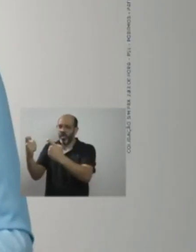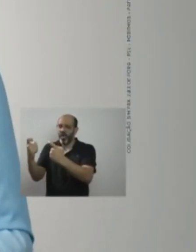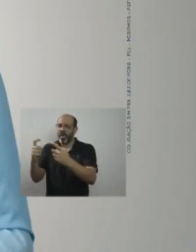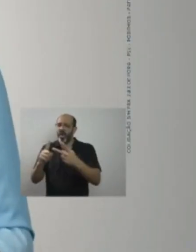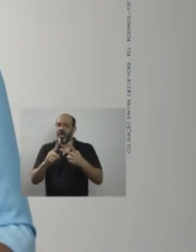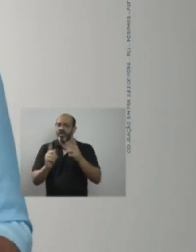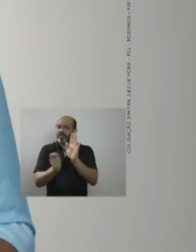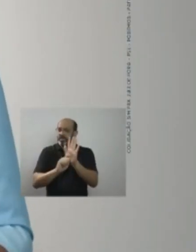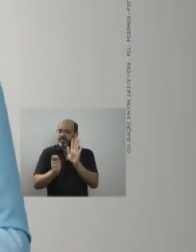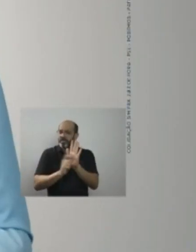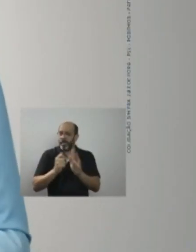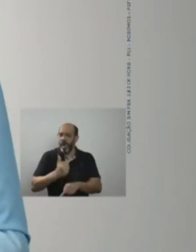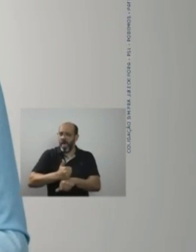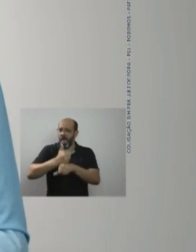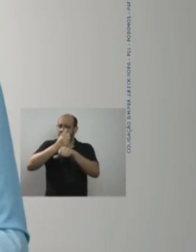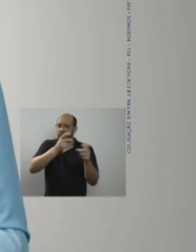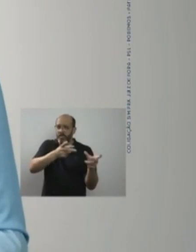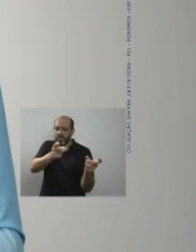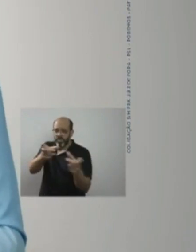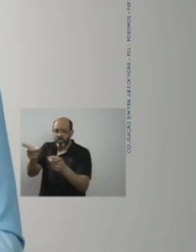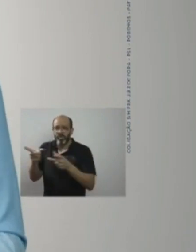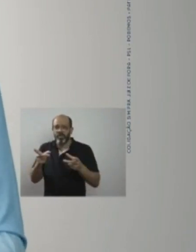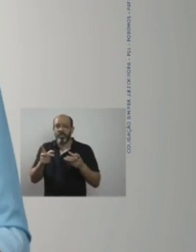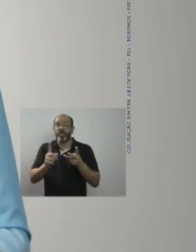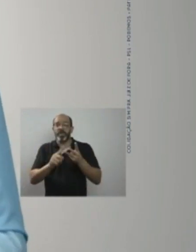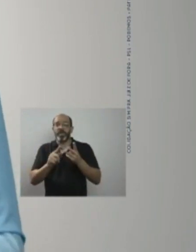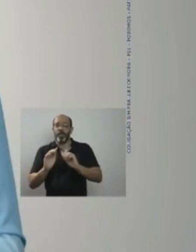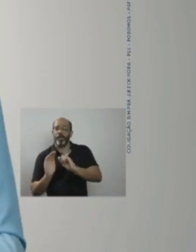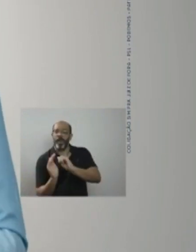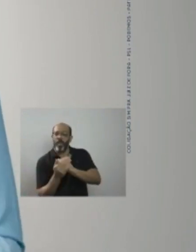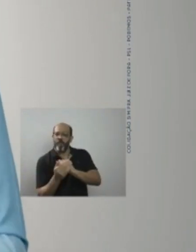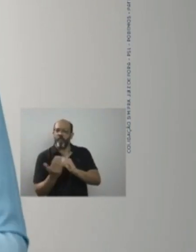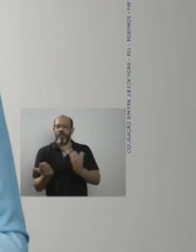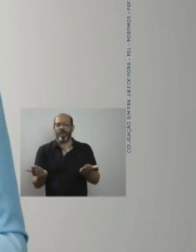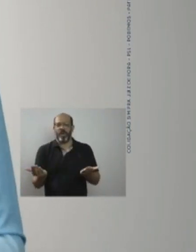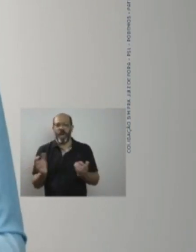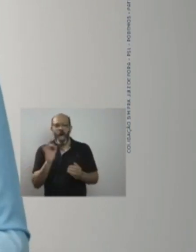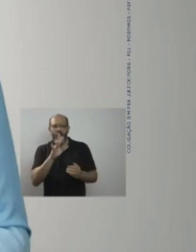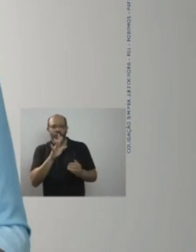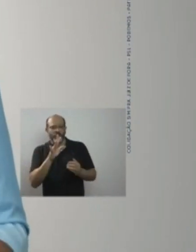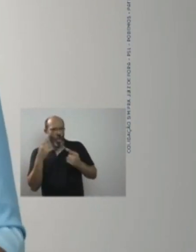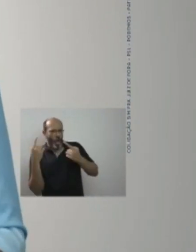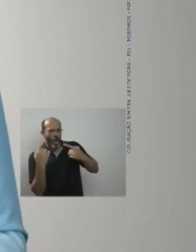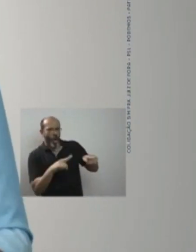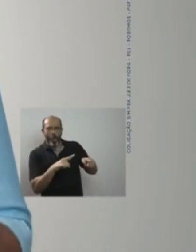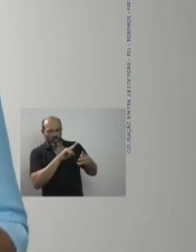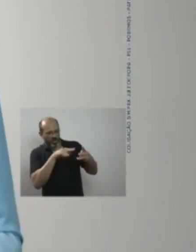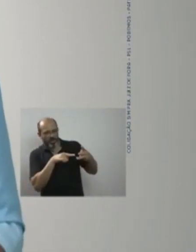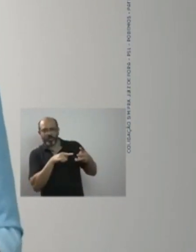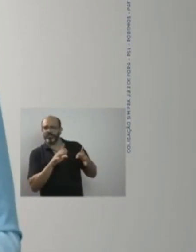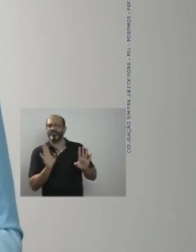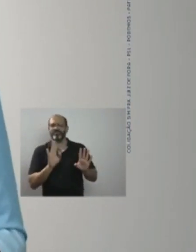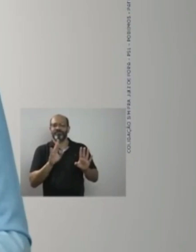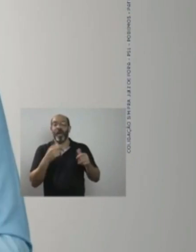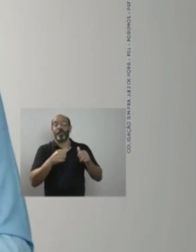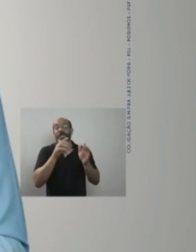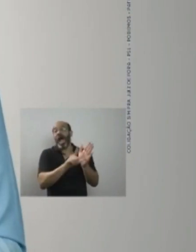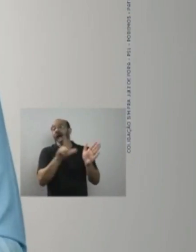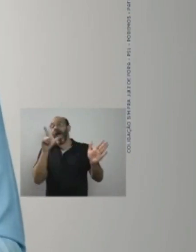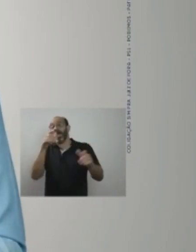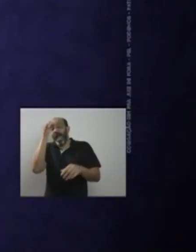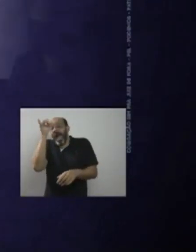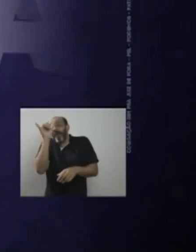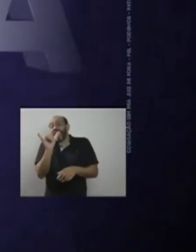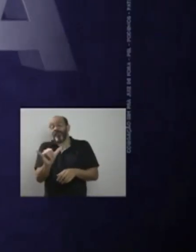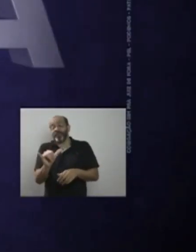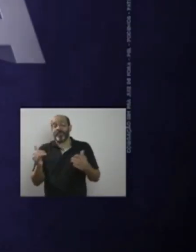Sheila ajudou e continua ajudando. Em articulação com os governos estadual e federal, Sheila traz recursos importantes para a Juiz